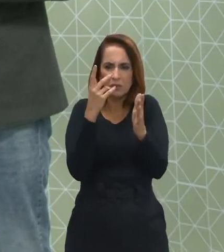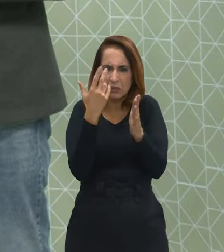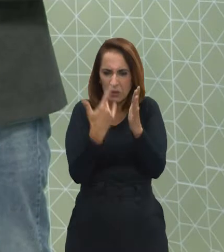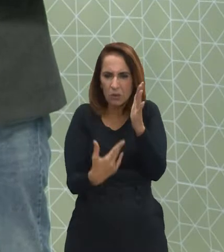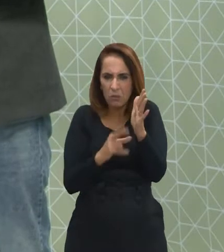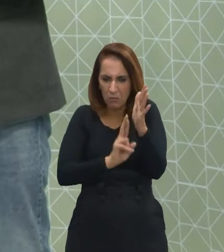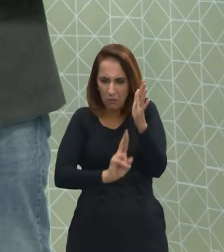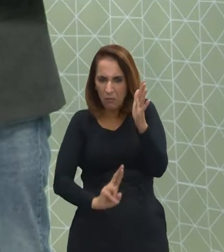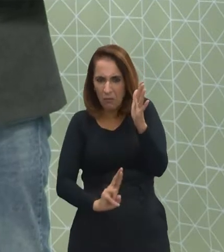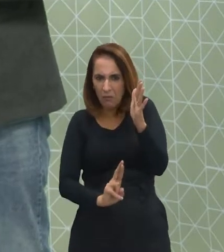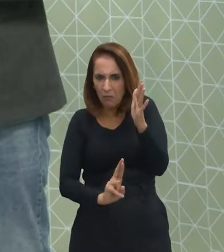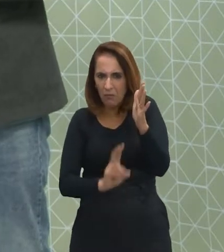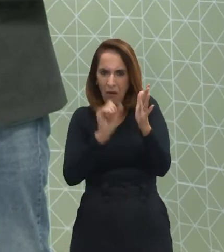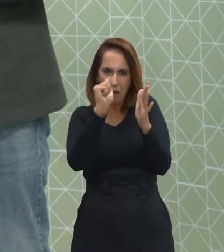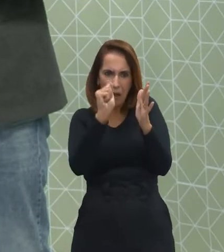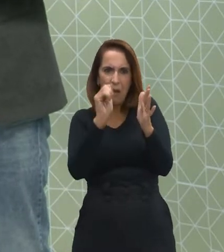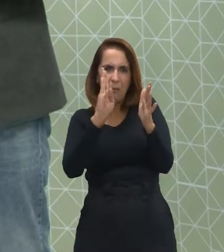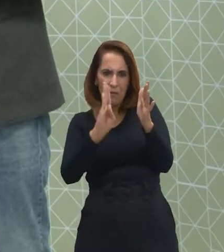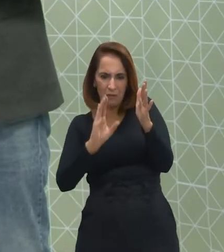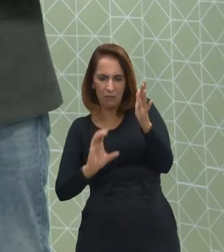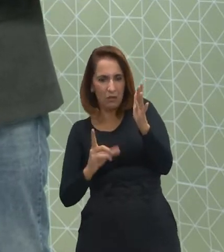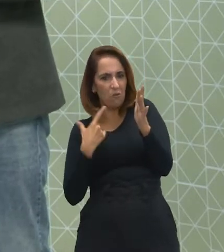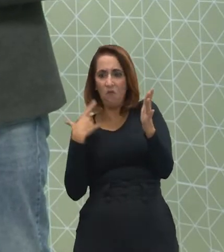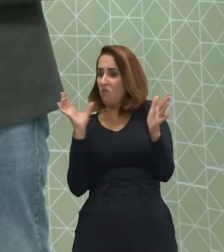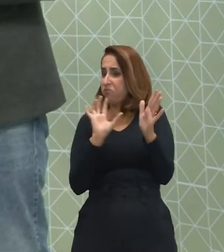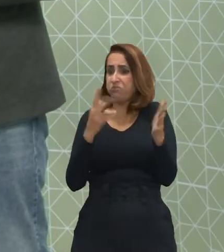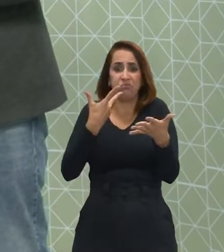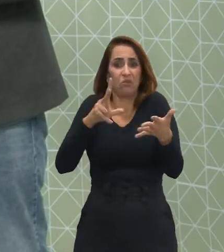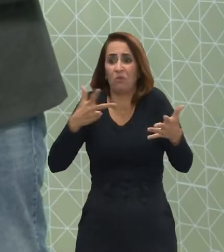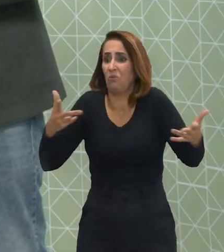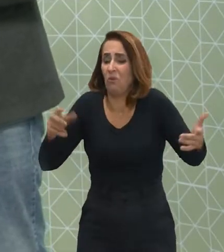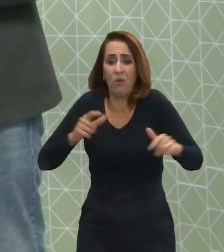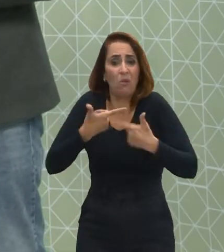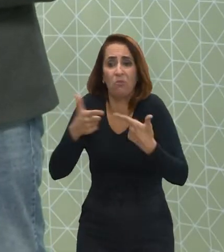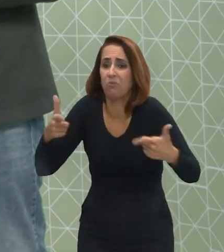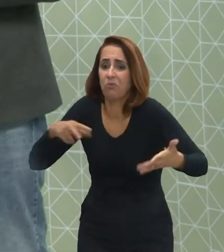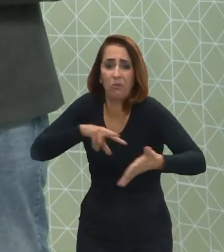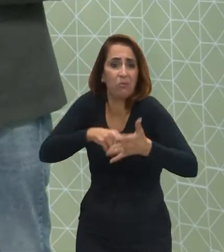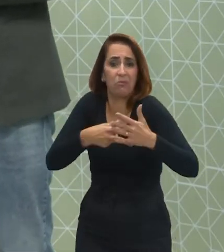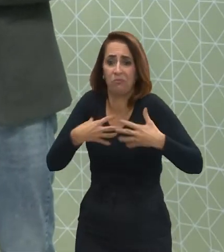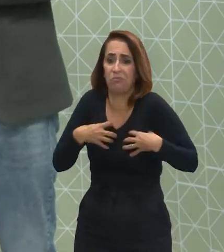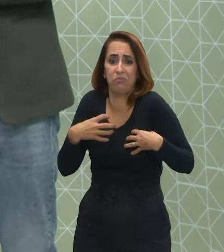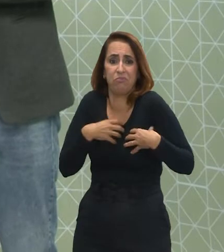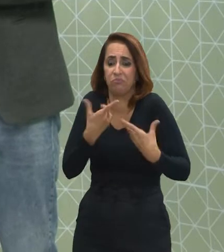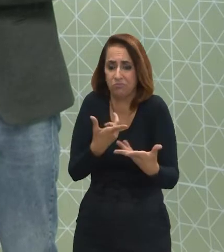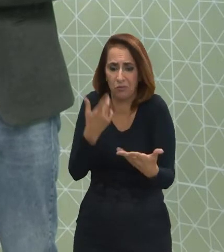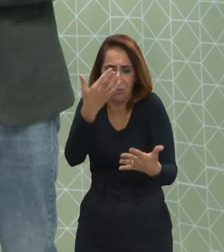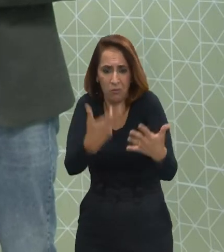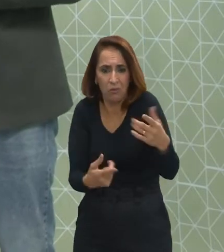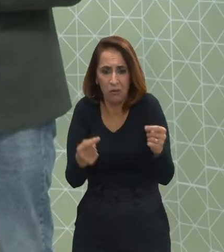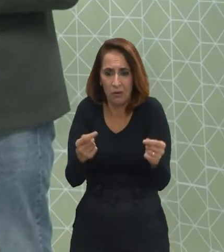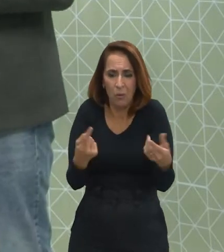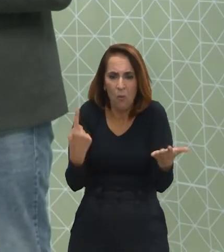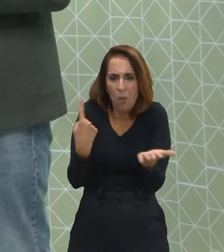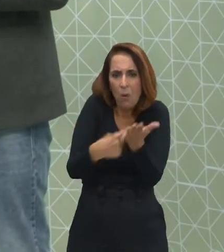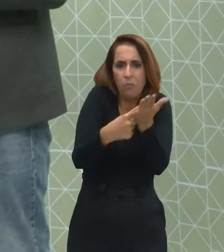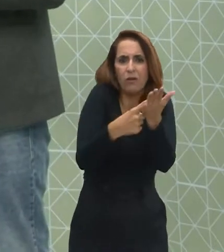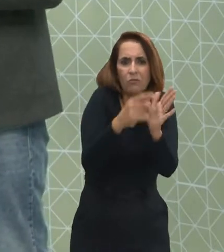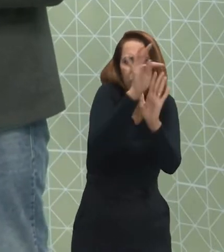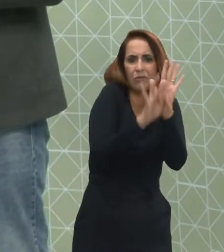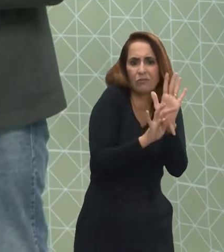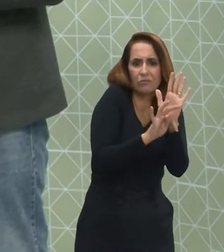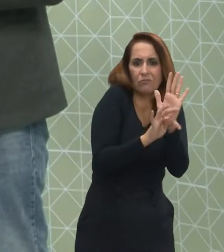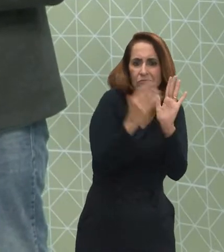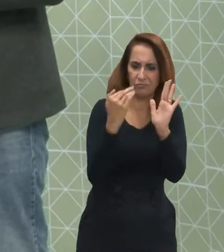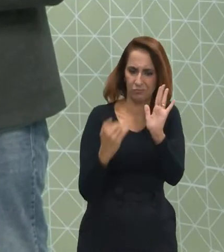questões não fazem sentido em nenhuma relação com o que está exposto no texto. Então, esses tópicos